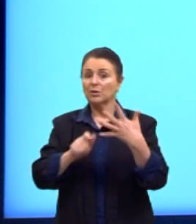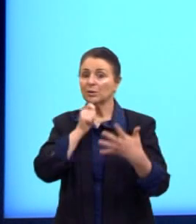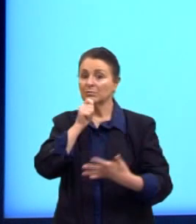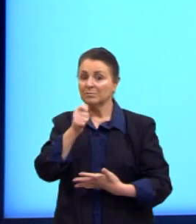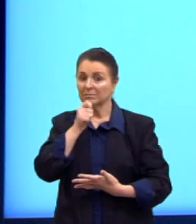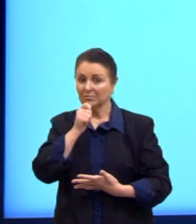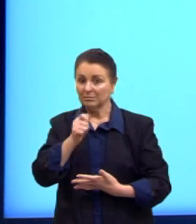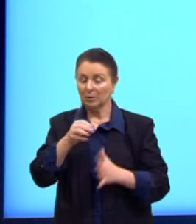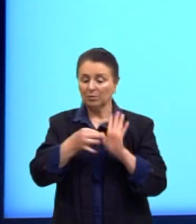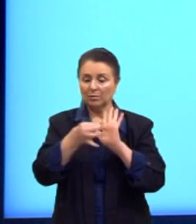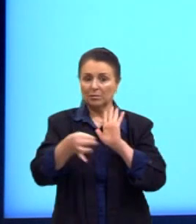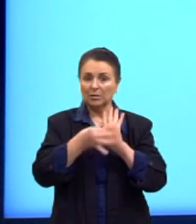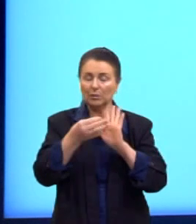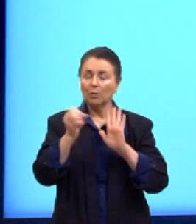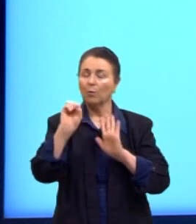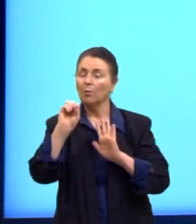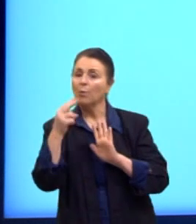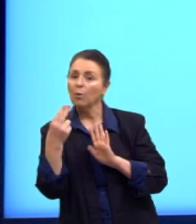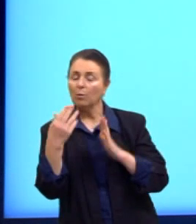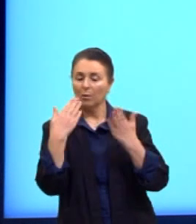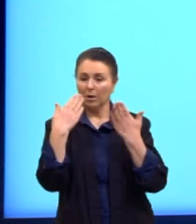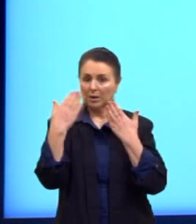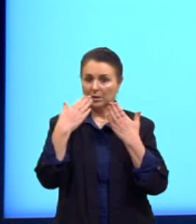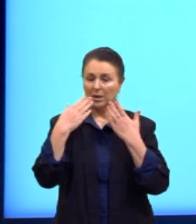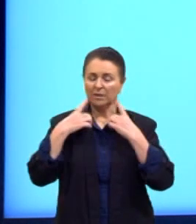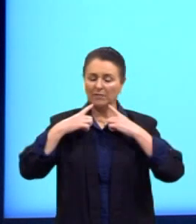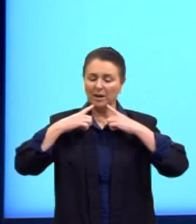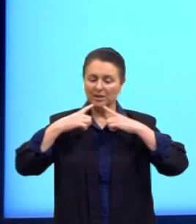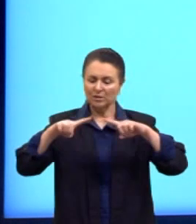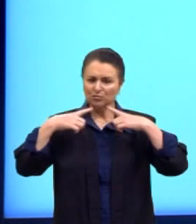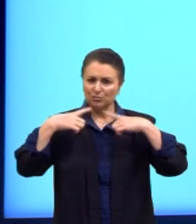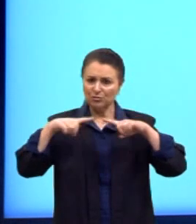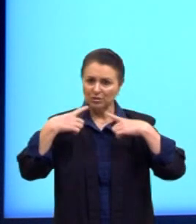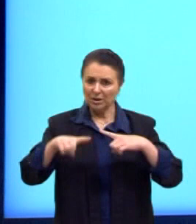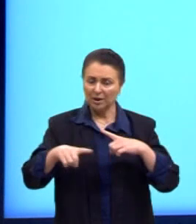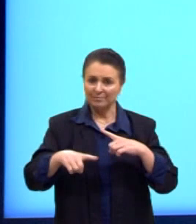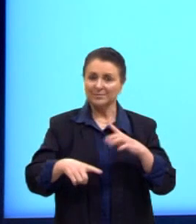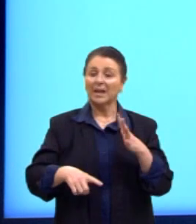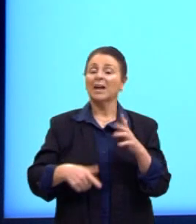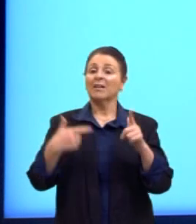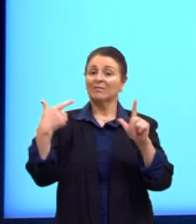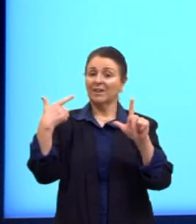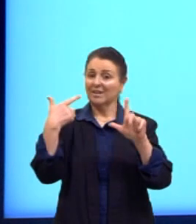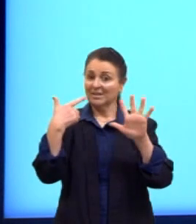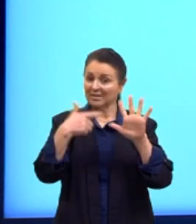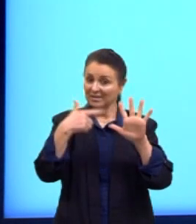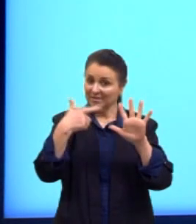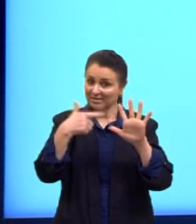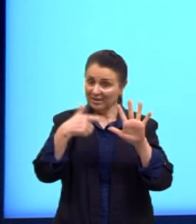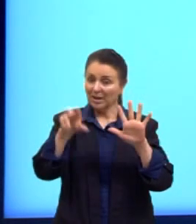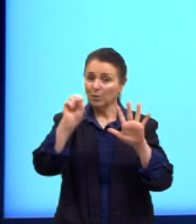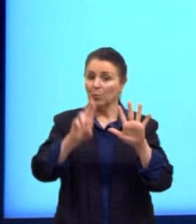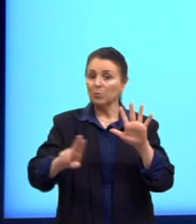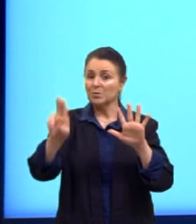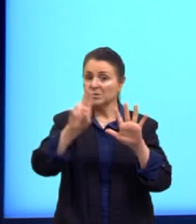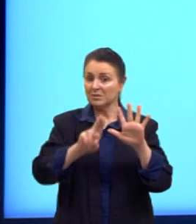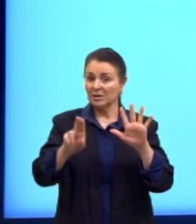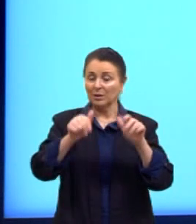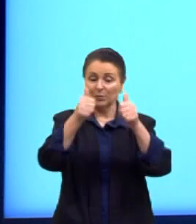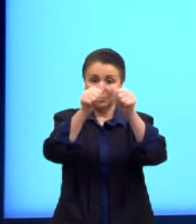ou analítico, que ele vai criticar, satirizar e expor situações por meio de grafismos, ou seja,